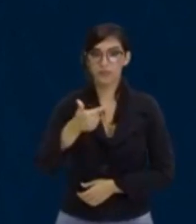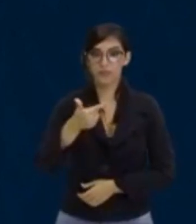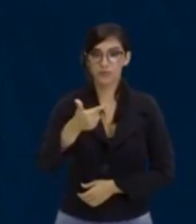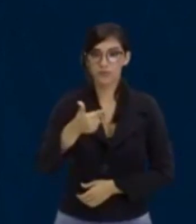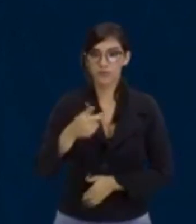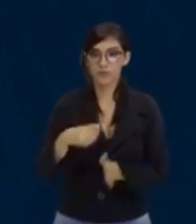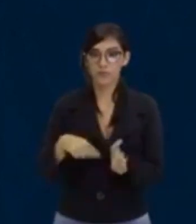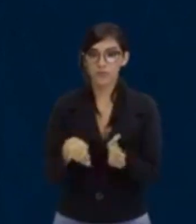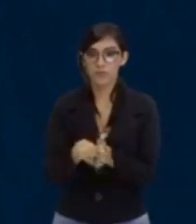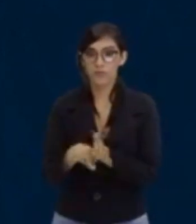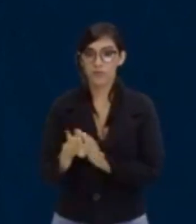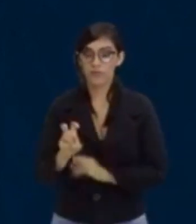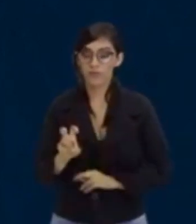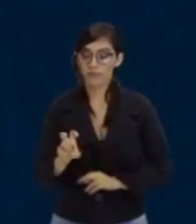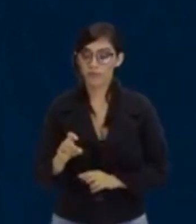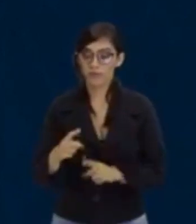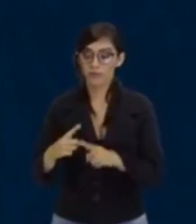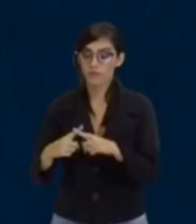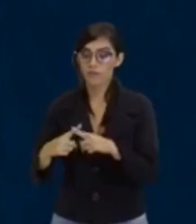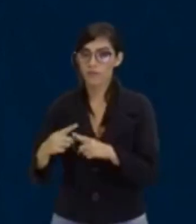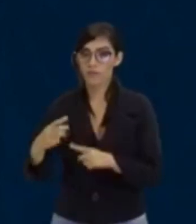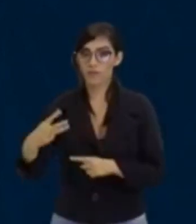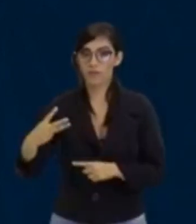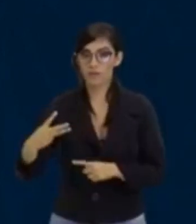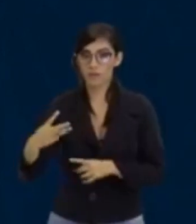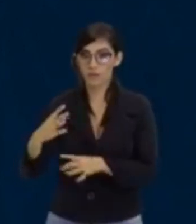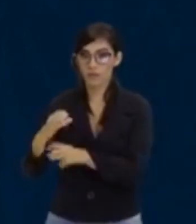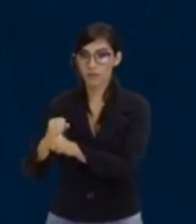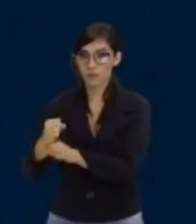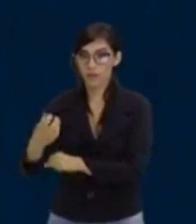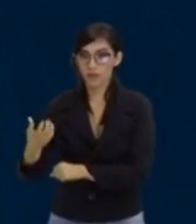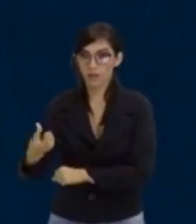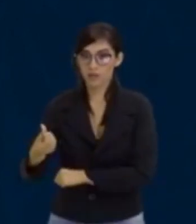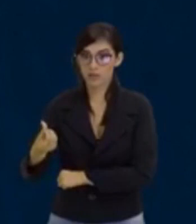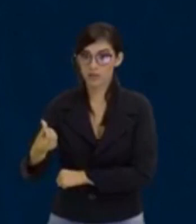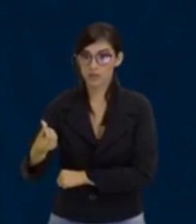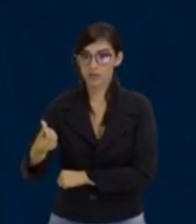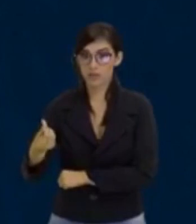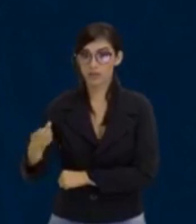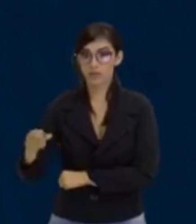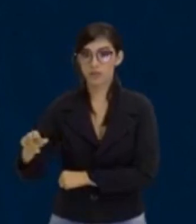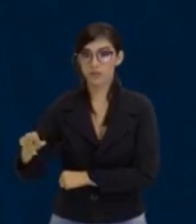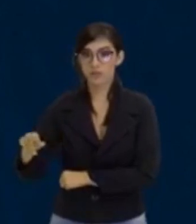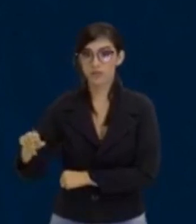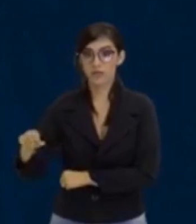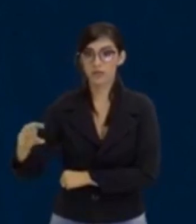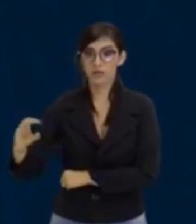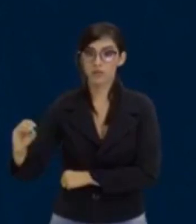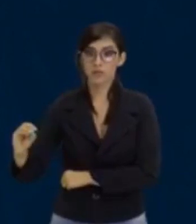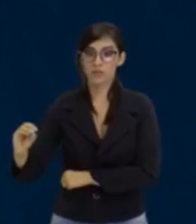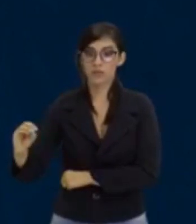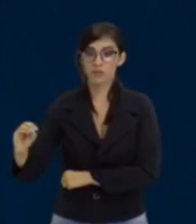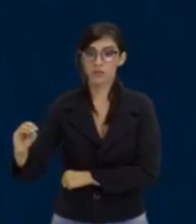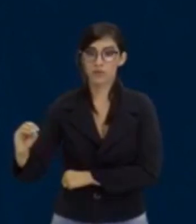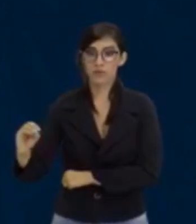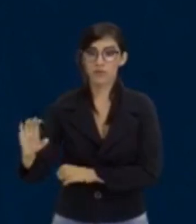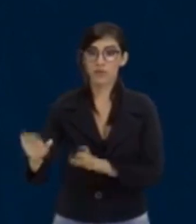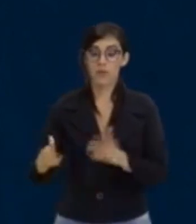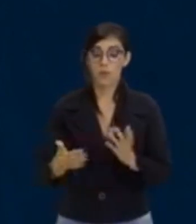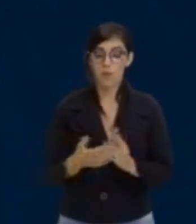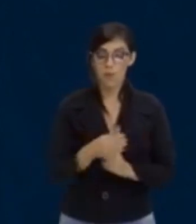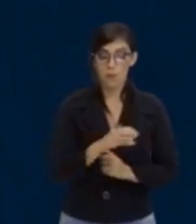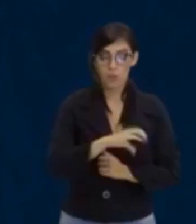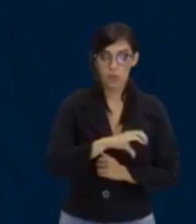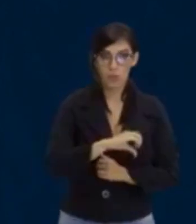vezes 3, mais 6, igual a zero. Então, 3 ao quadrado, 9,